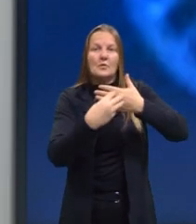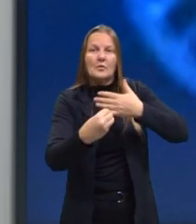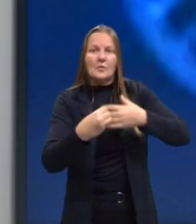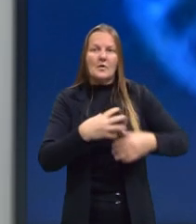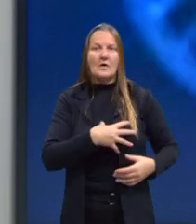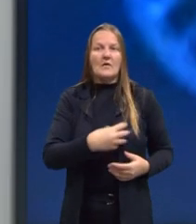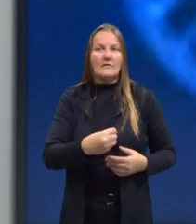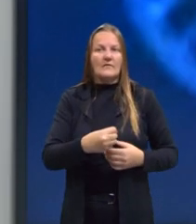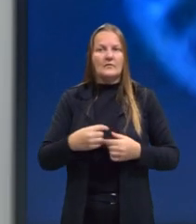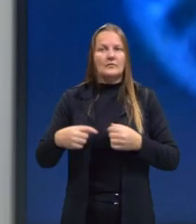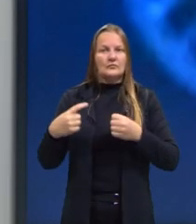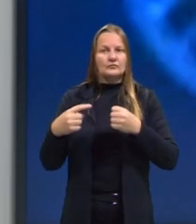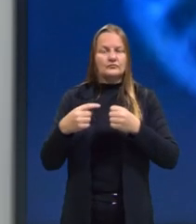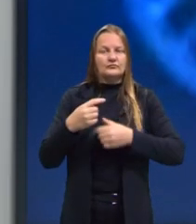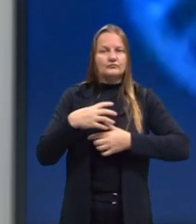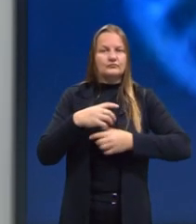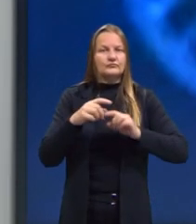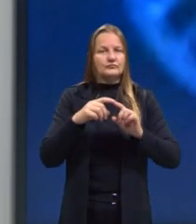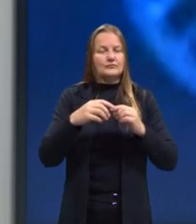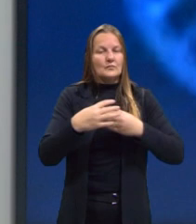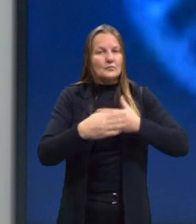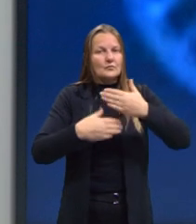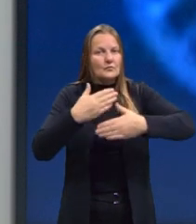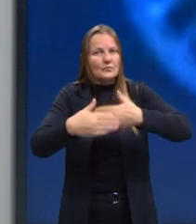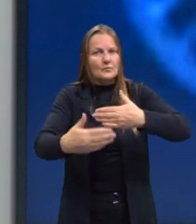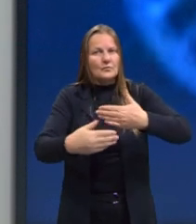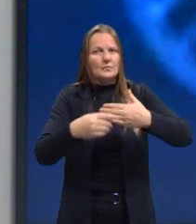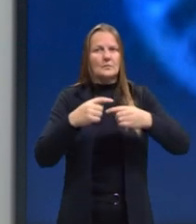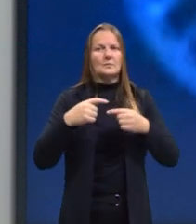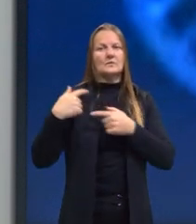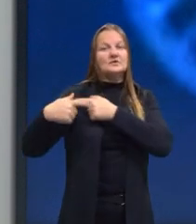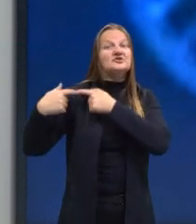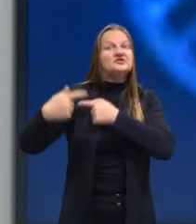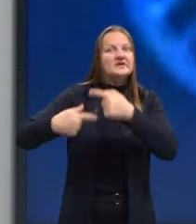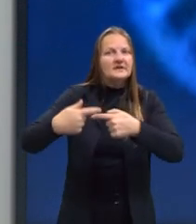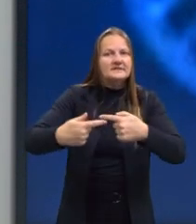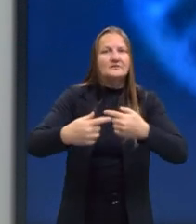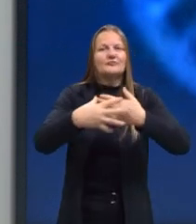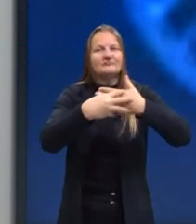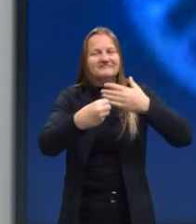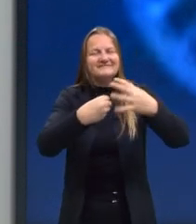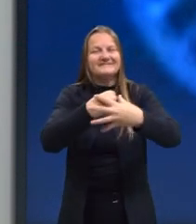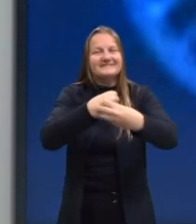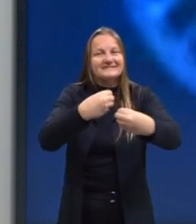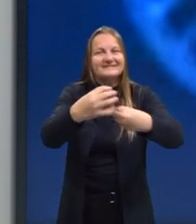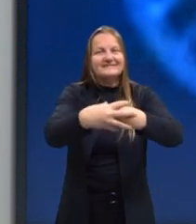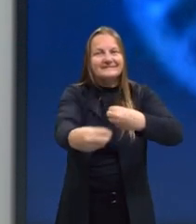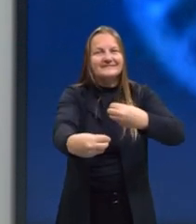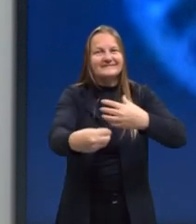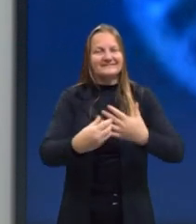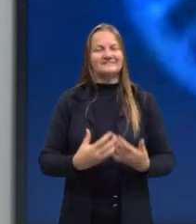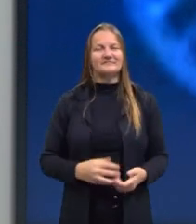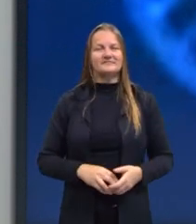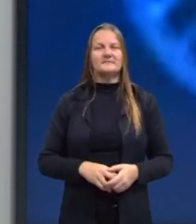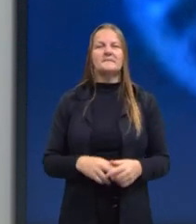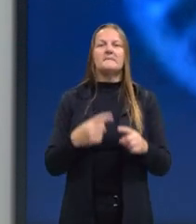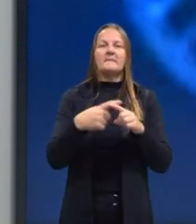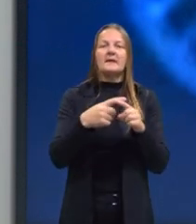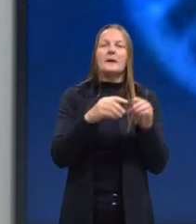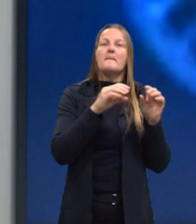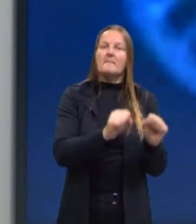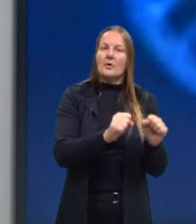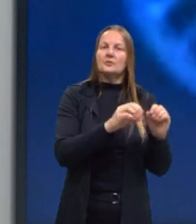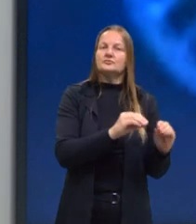é um tipo também de mutação que ocorre nelas. Esse tipo de mutação aqui, ela pode ser transferida para